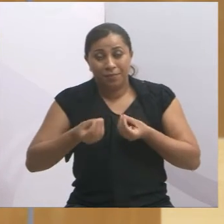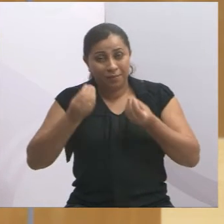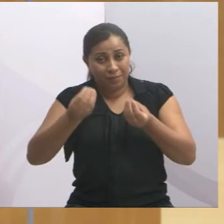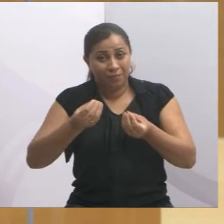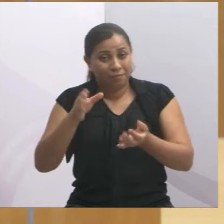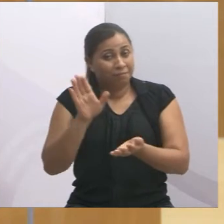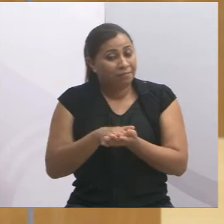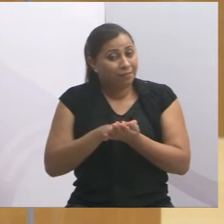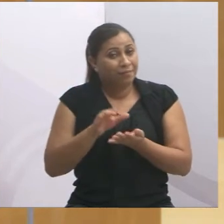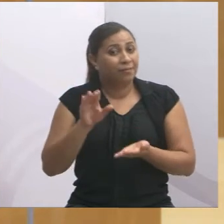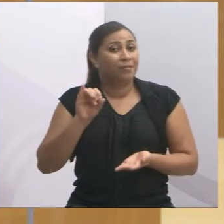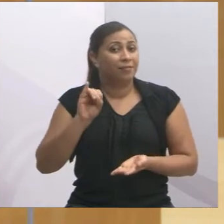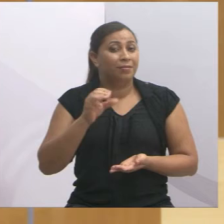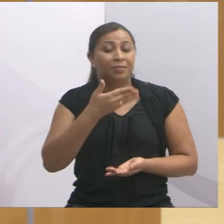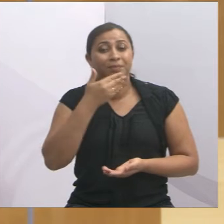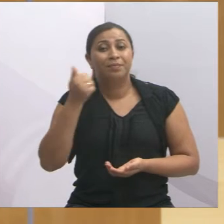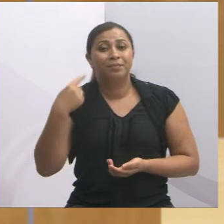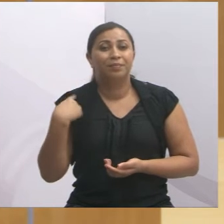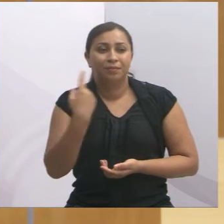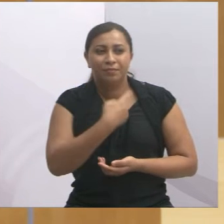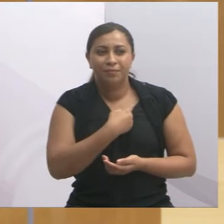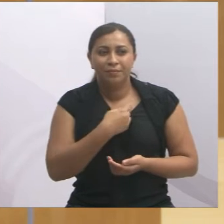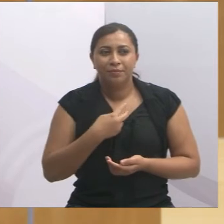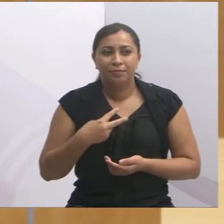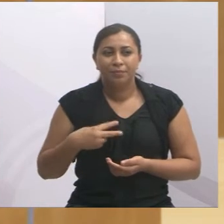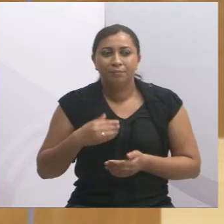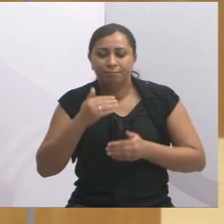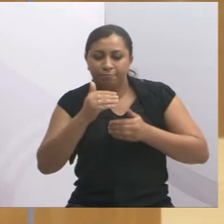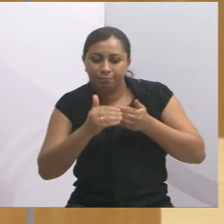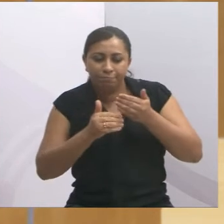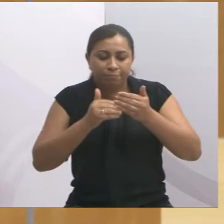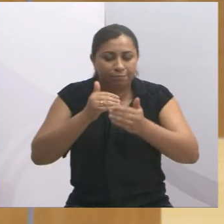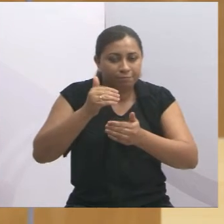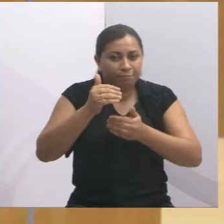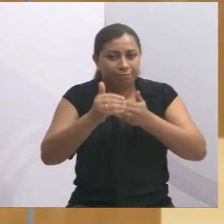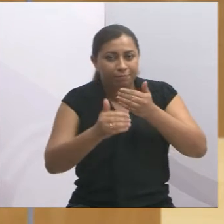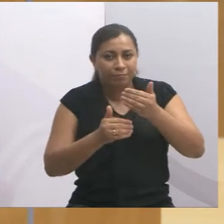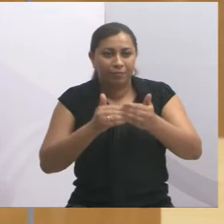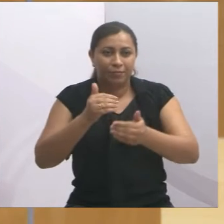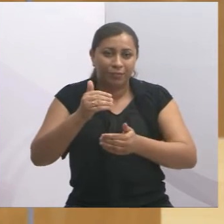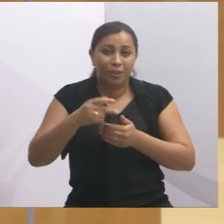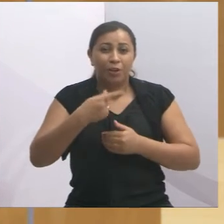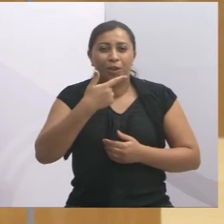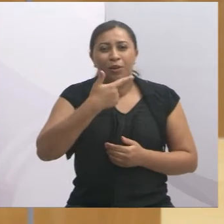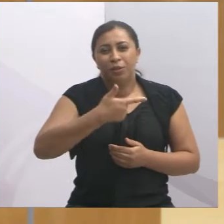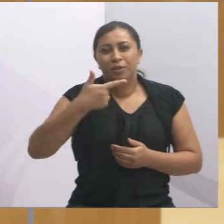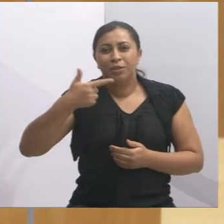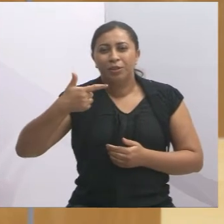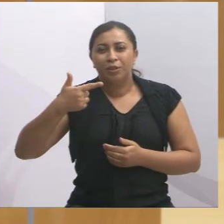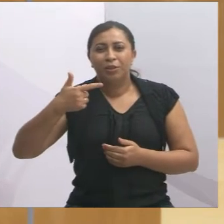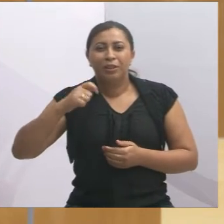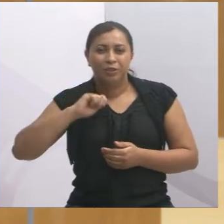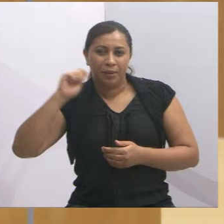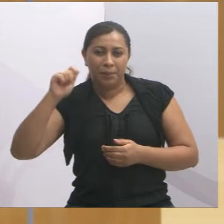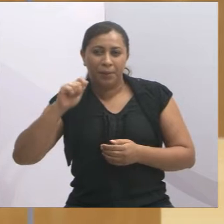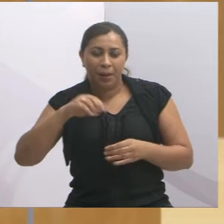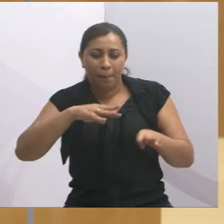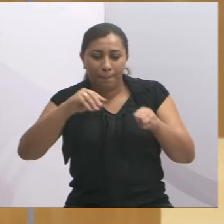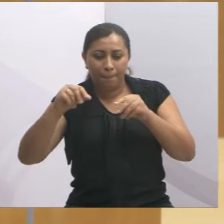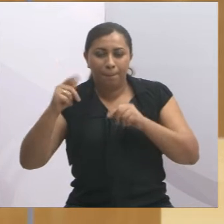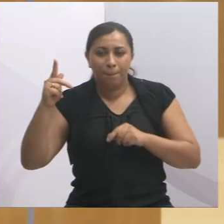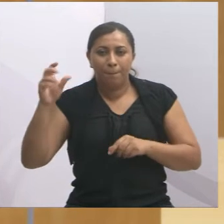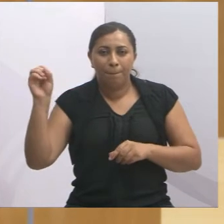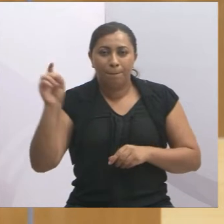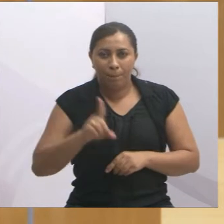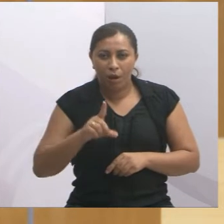nós, porque eu vim acompanhando, desde o lado do 22 de abril, quando era só pó, você não conseguia ver a cor do carro,